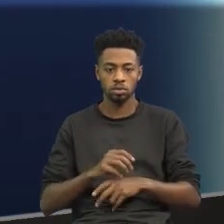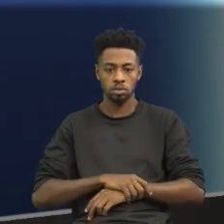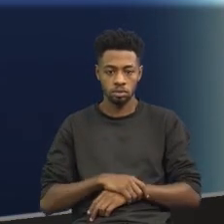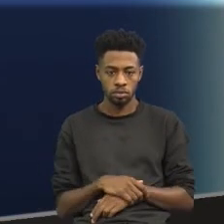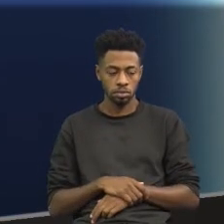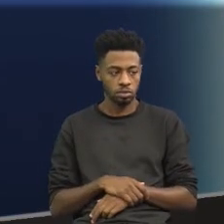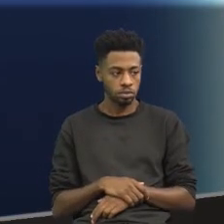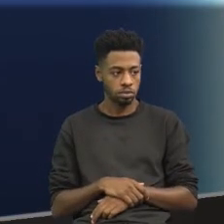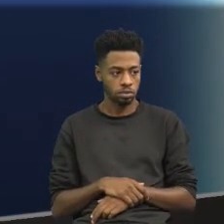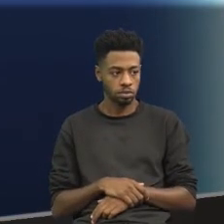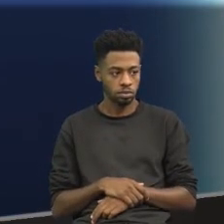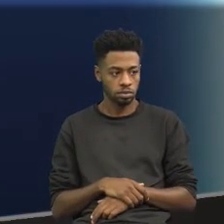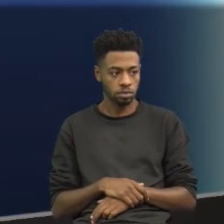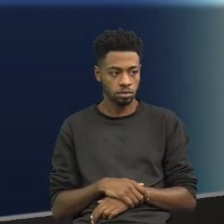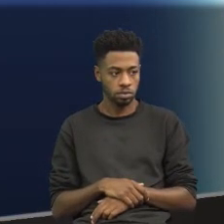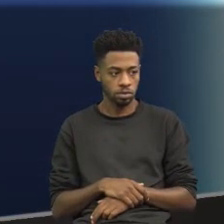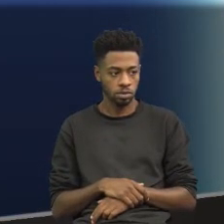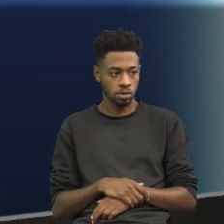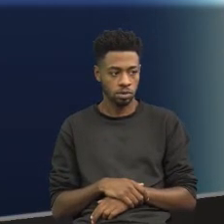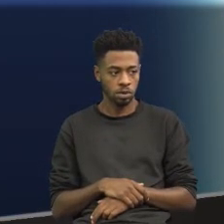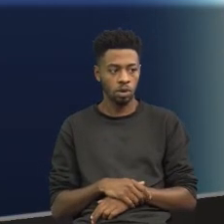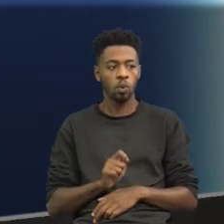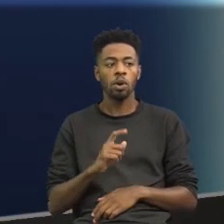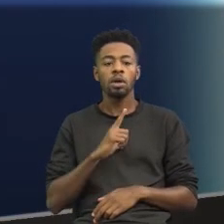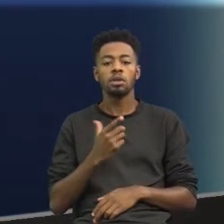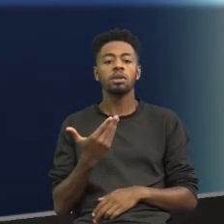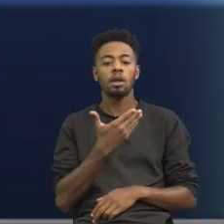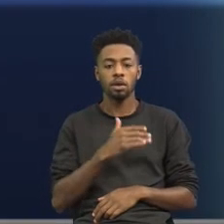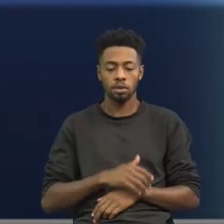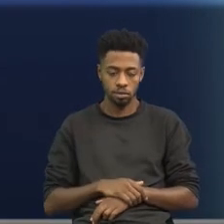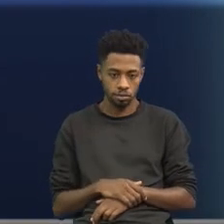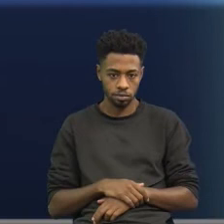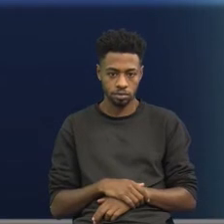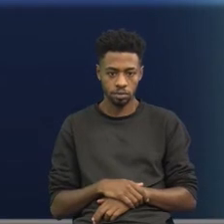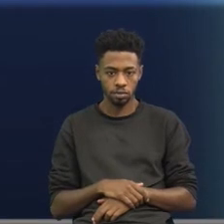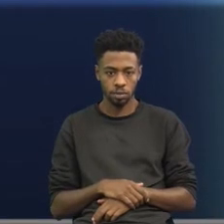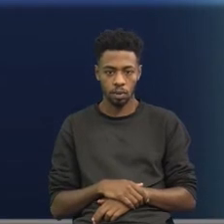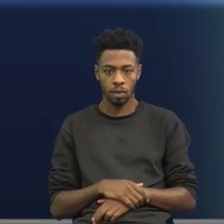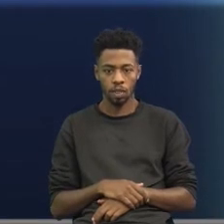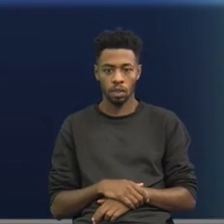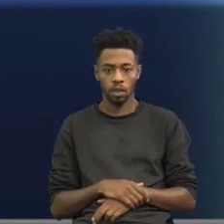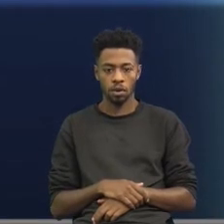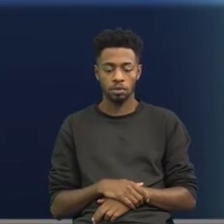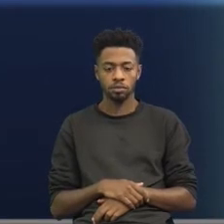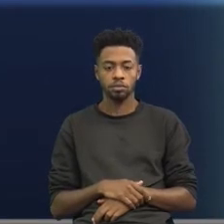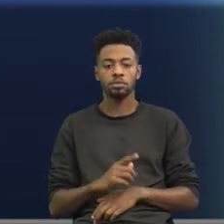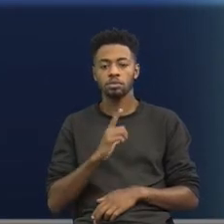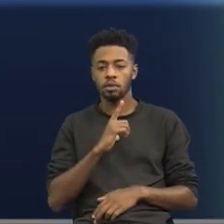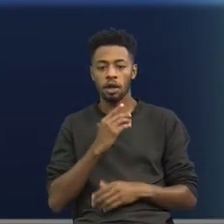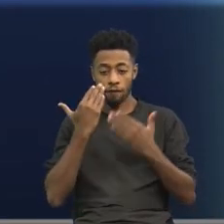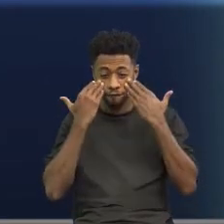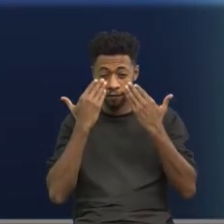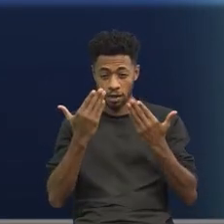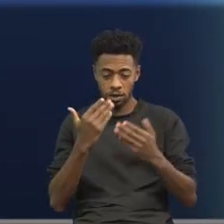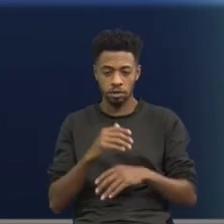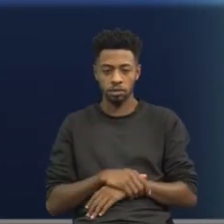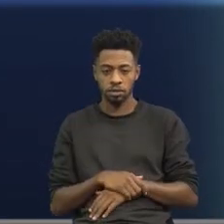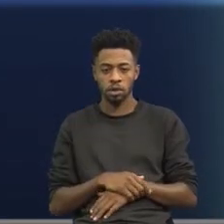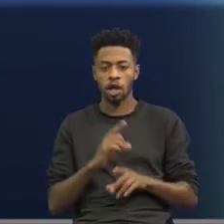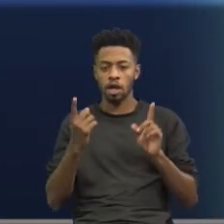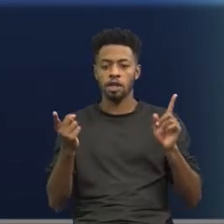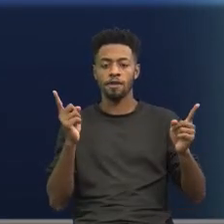Décima segunda questão. Bom, décima segunda, o nós temos aí? Uma questão dizendo, tendo em vista a ordem